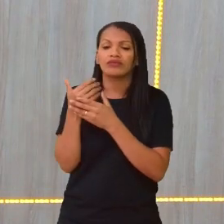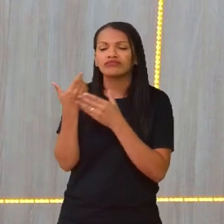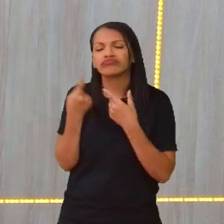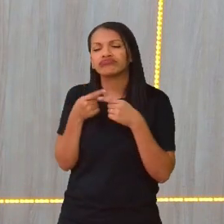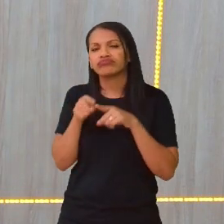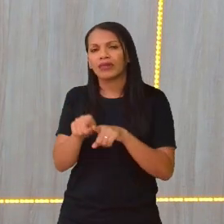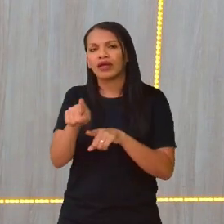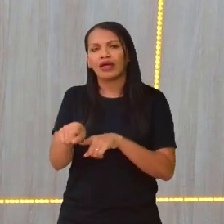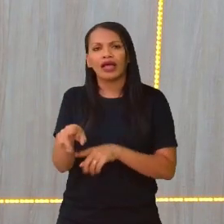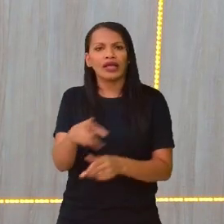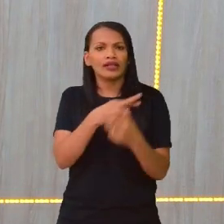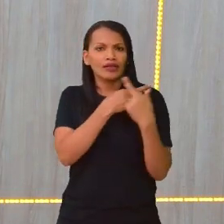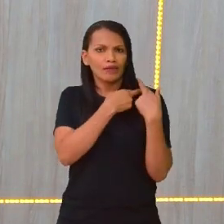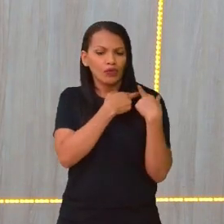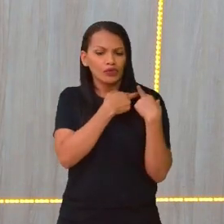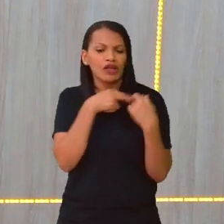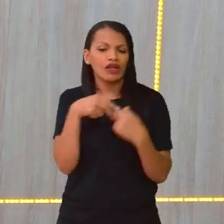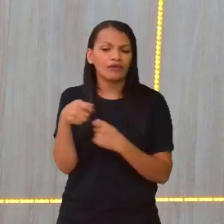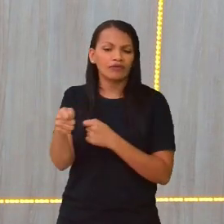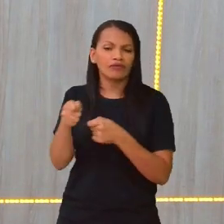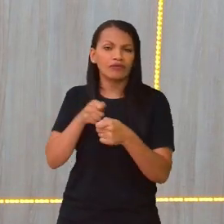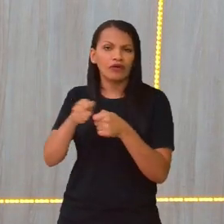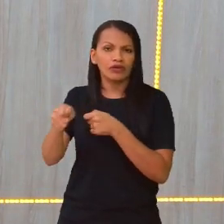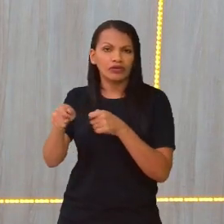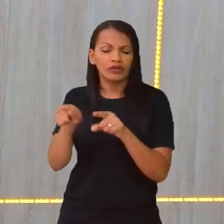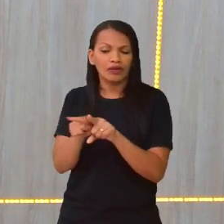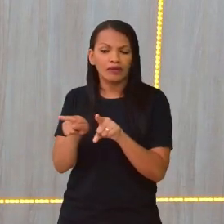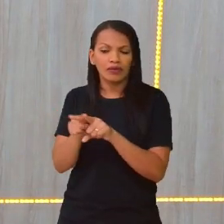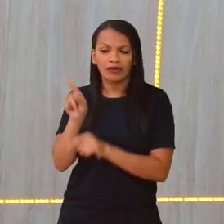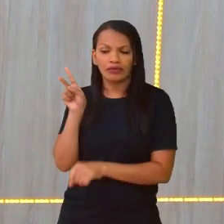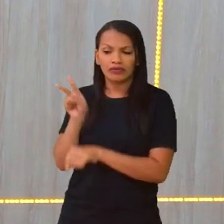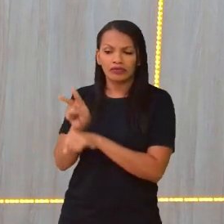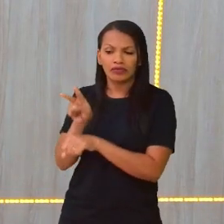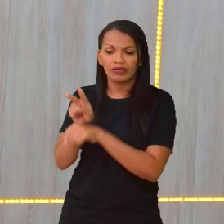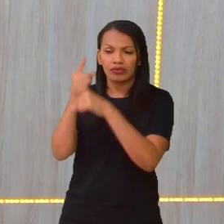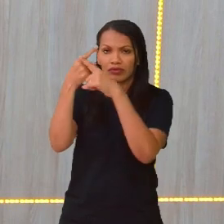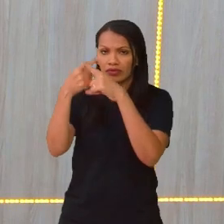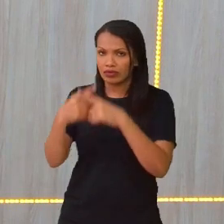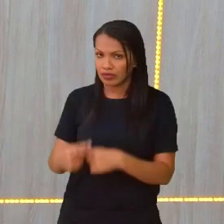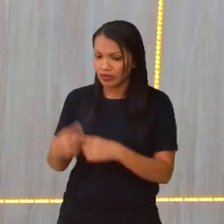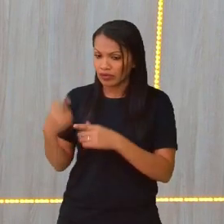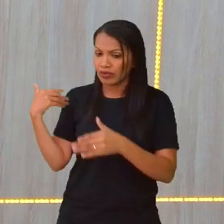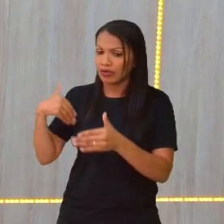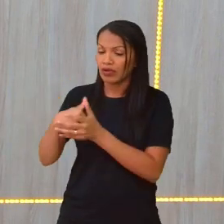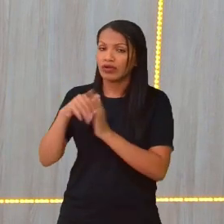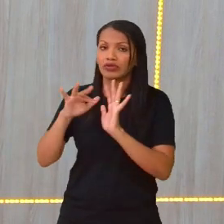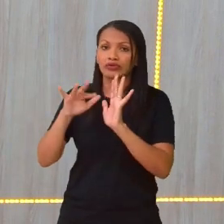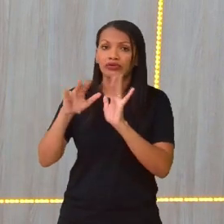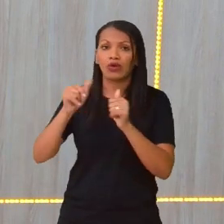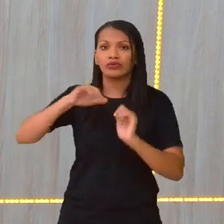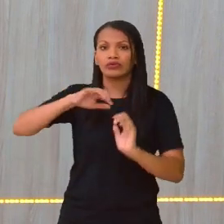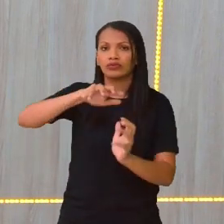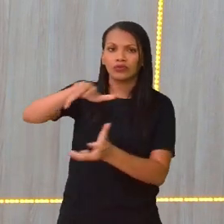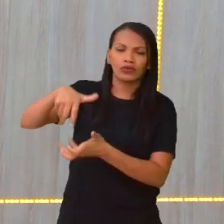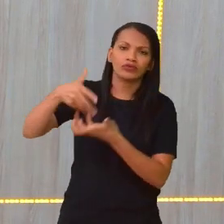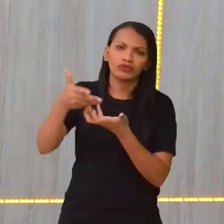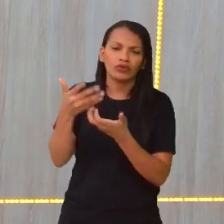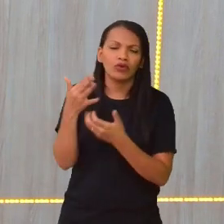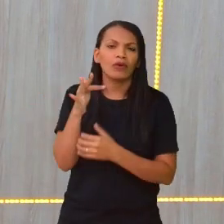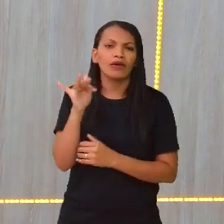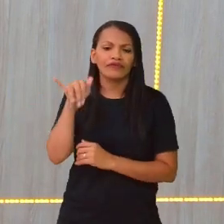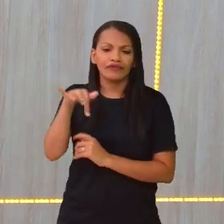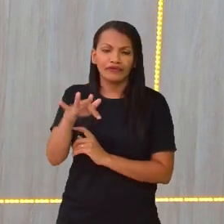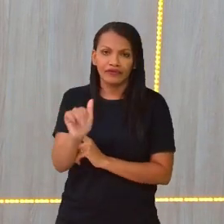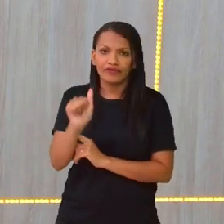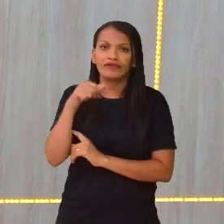Ela é responsável pela administração e monitoramento dos campeonatos futebolísticos em todo o globo. Então, a FIFA, ela tem uma